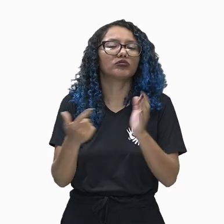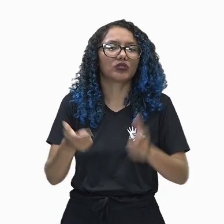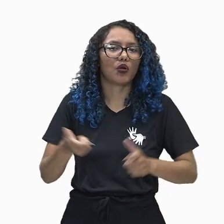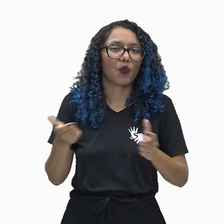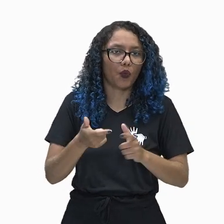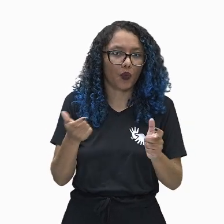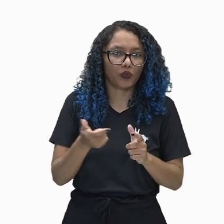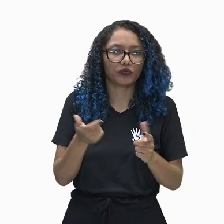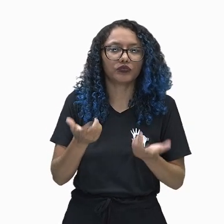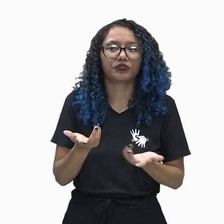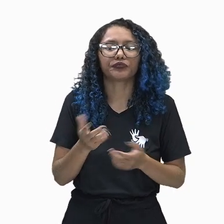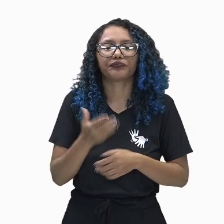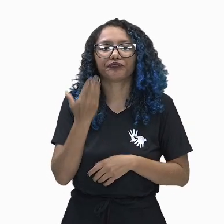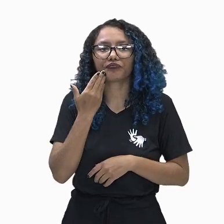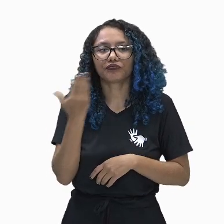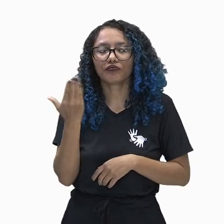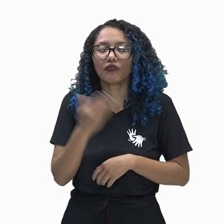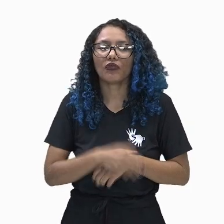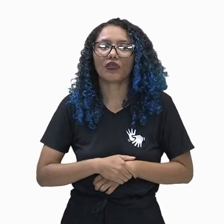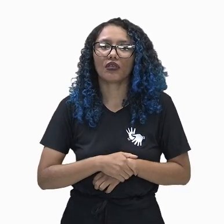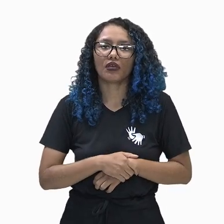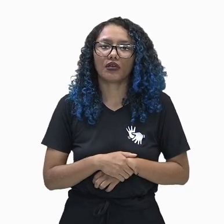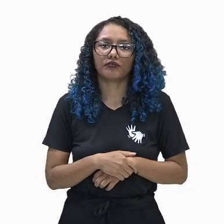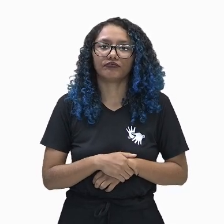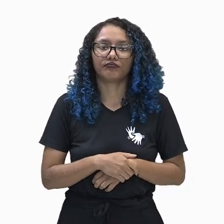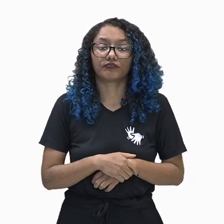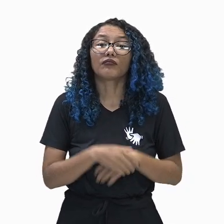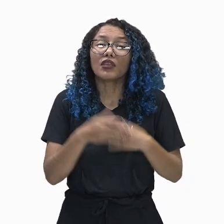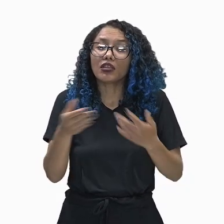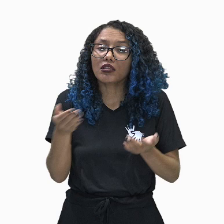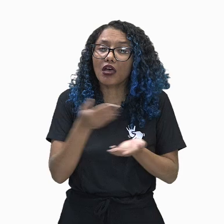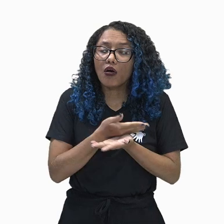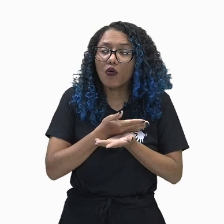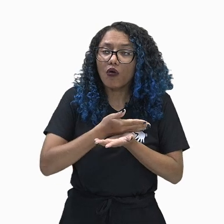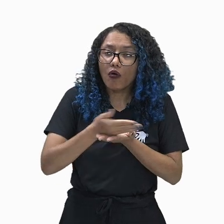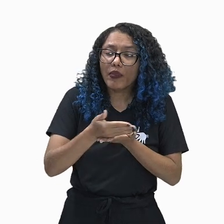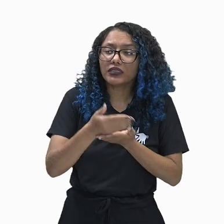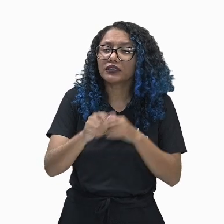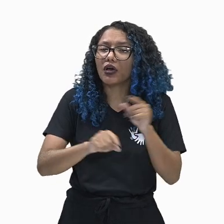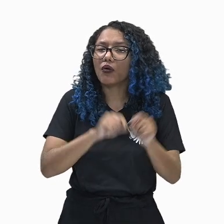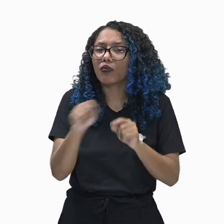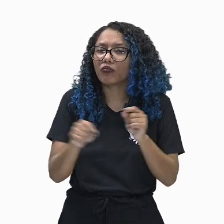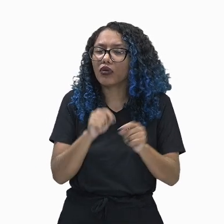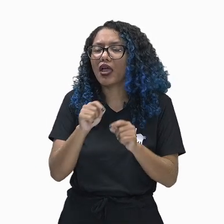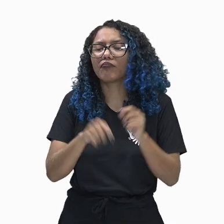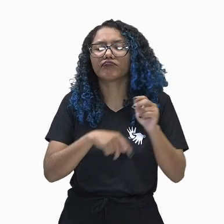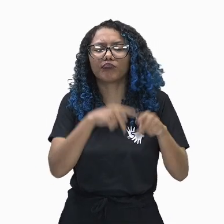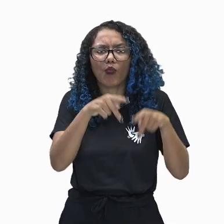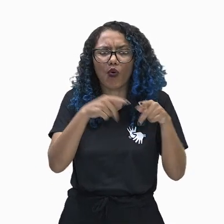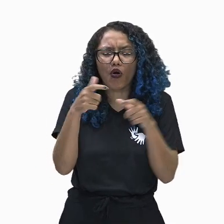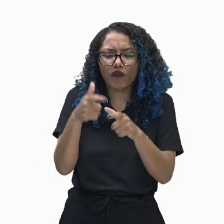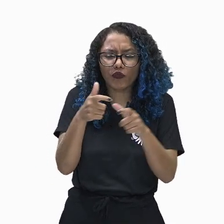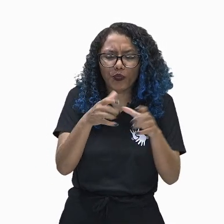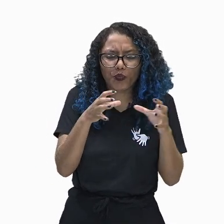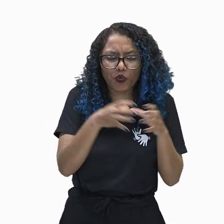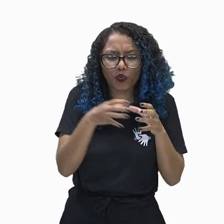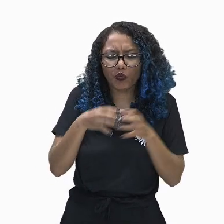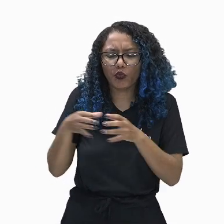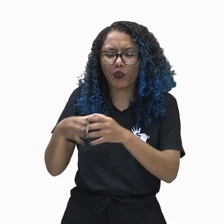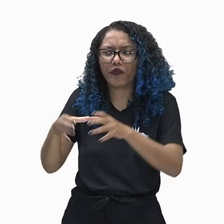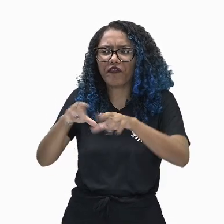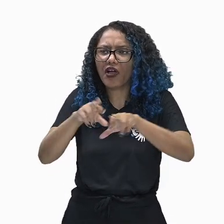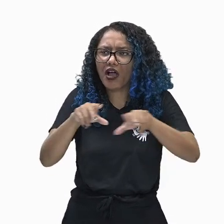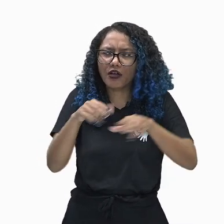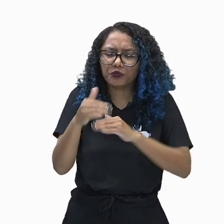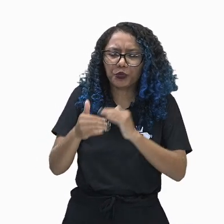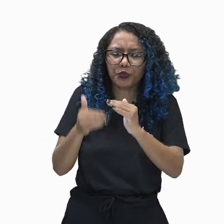significa terra entre rios, várias pequenas civilizações começaram então a se desenvolver aí então